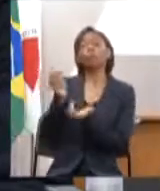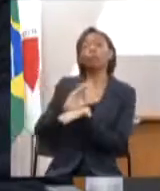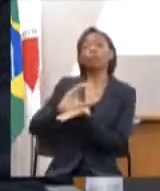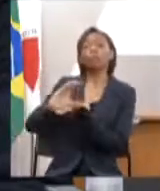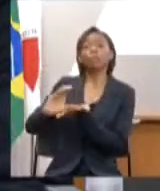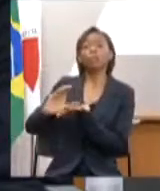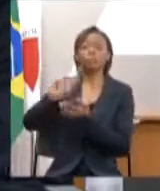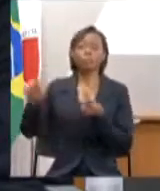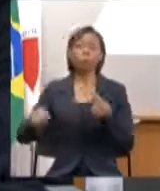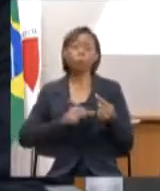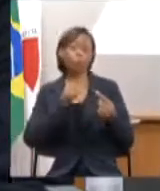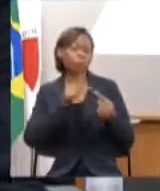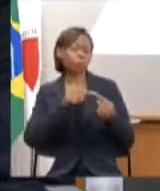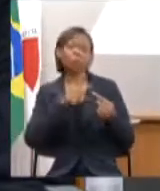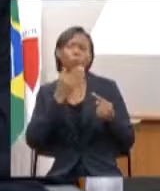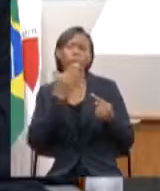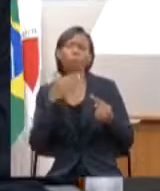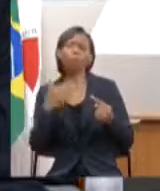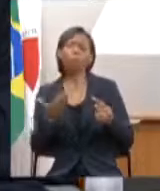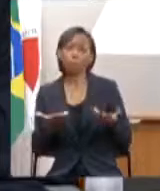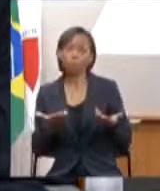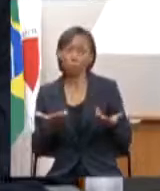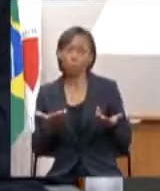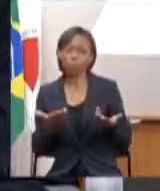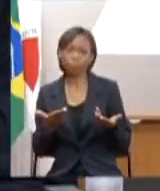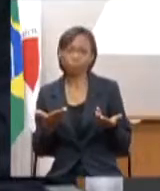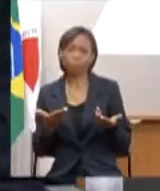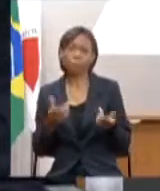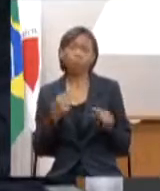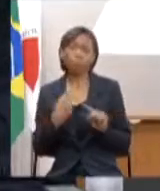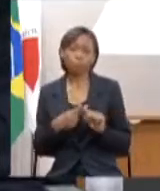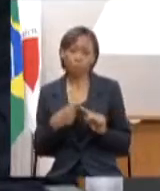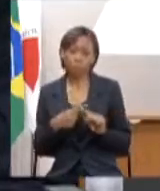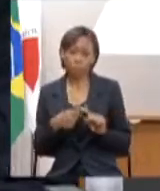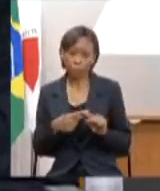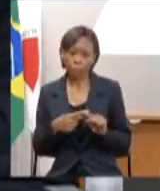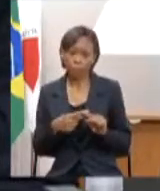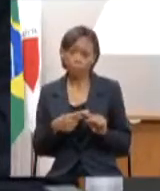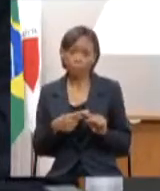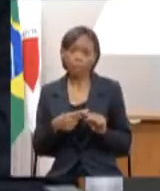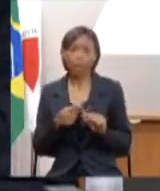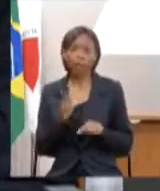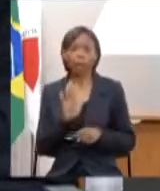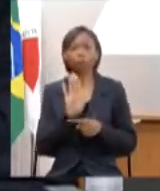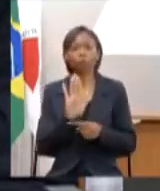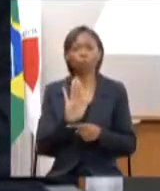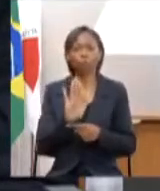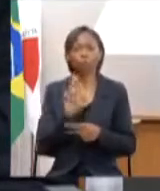qual o objetivo, de forma a permitir o monitoramento,